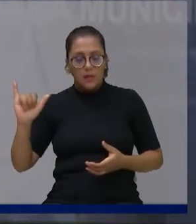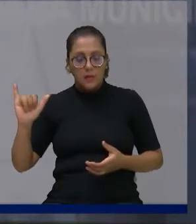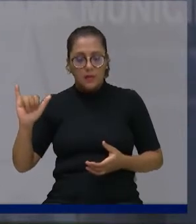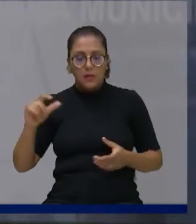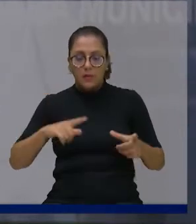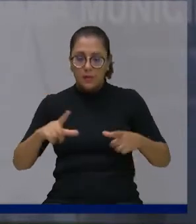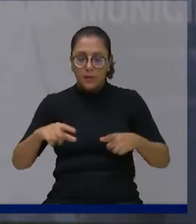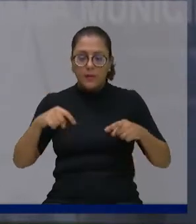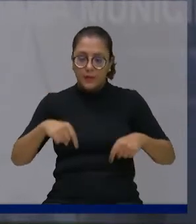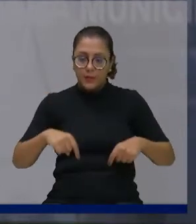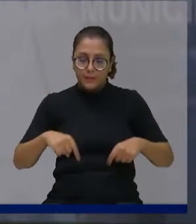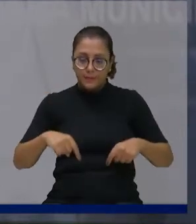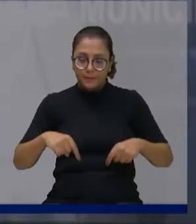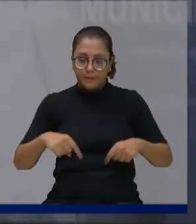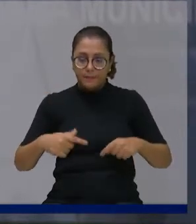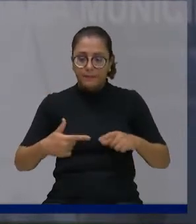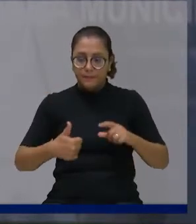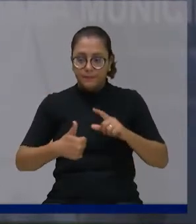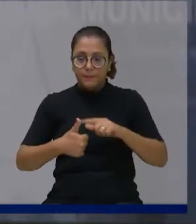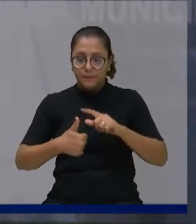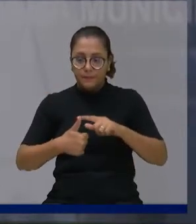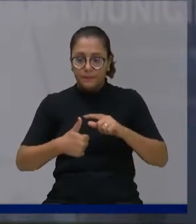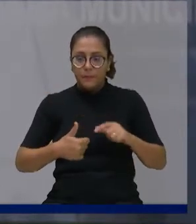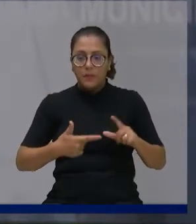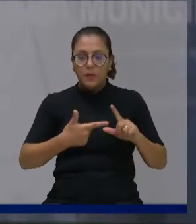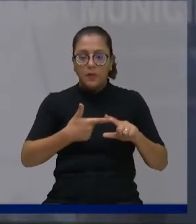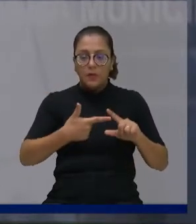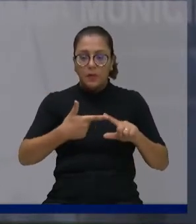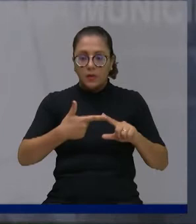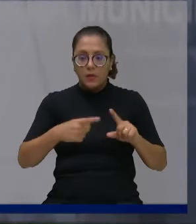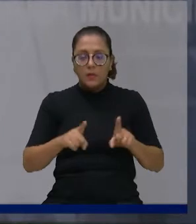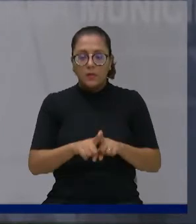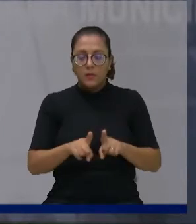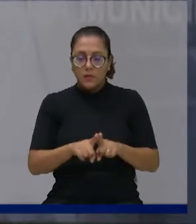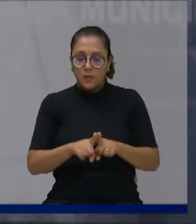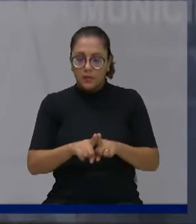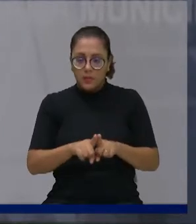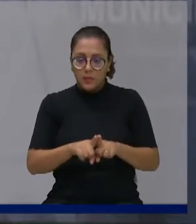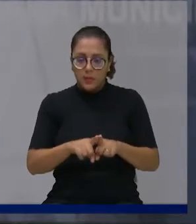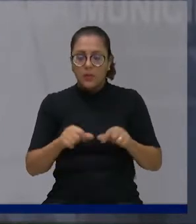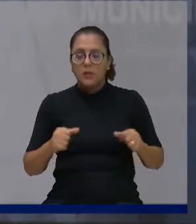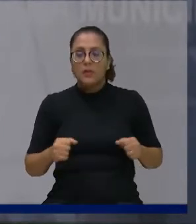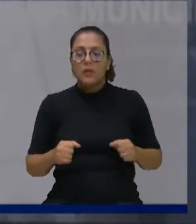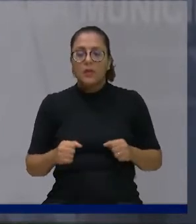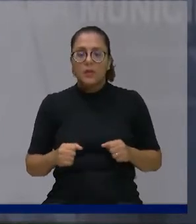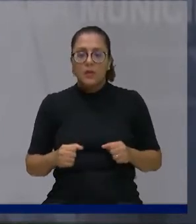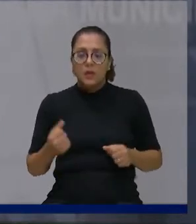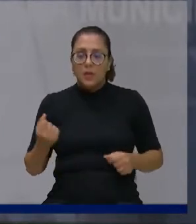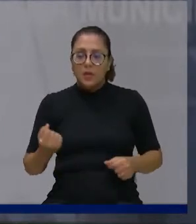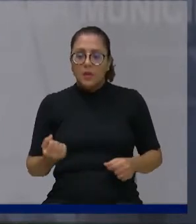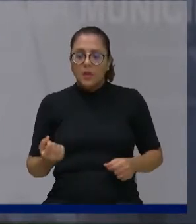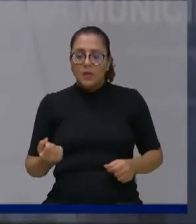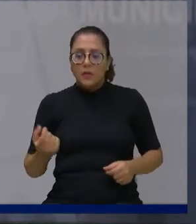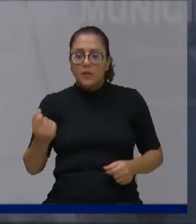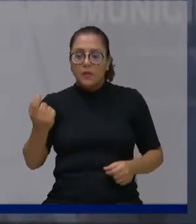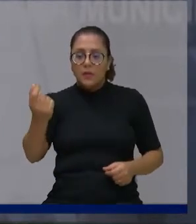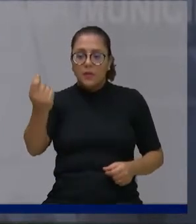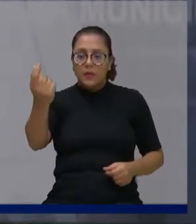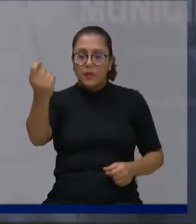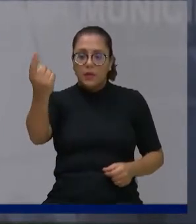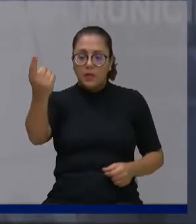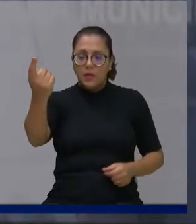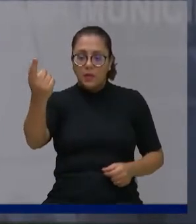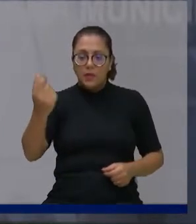Segundo, com relação ainda à viagem do INPE, eu acho que é o grande vitorioso dessa viagem, desse grande feitor,